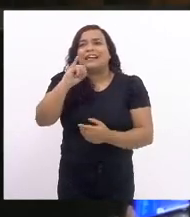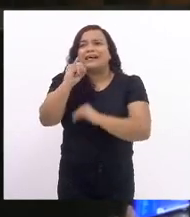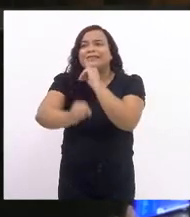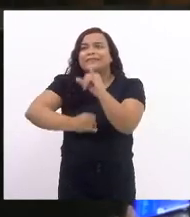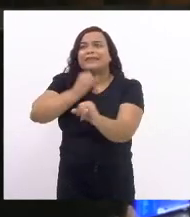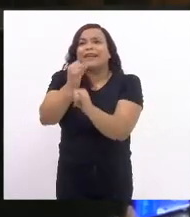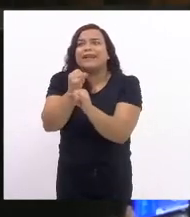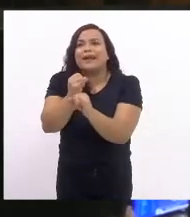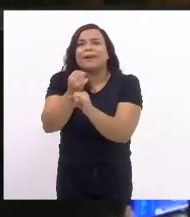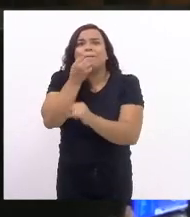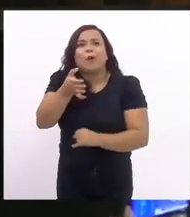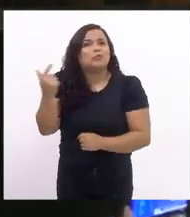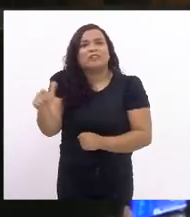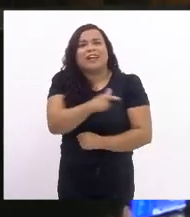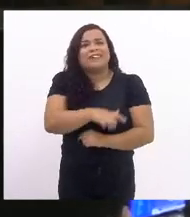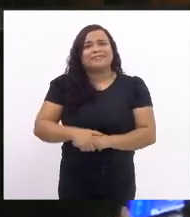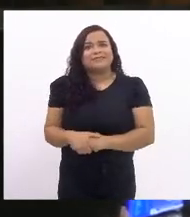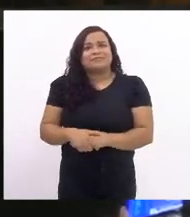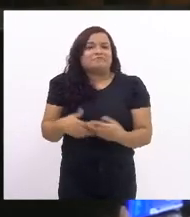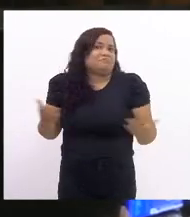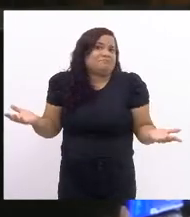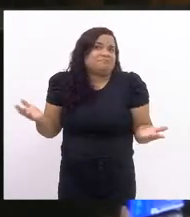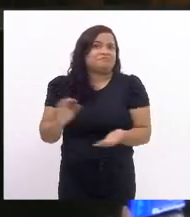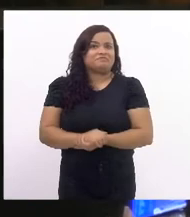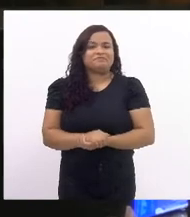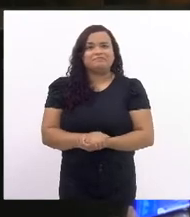com alcance mínimo